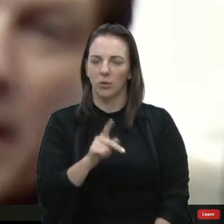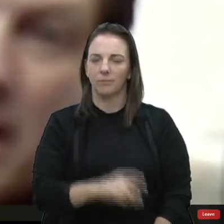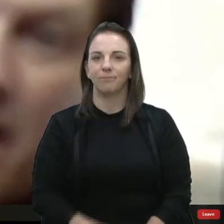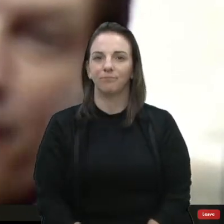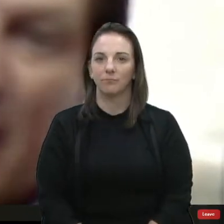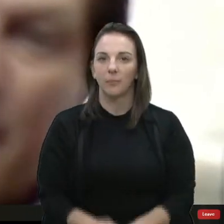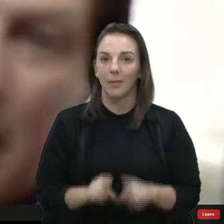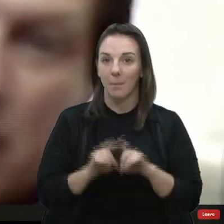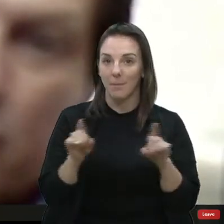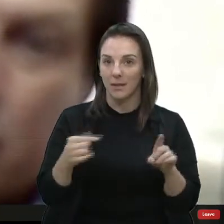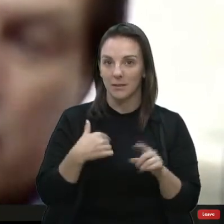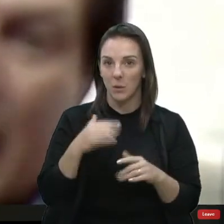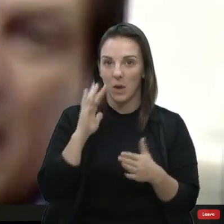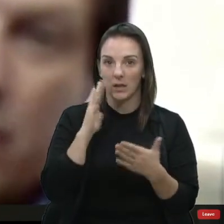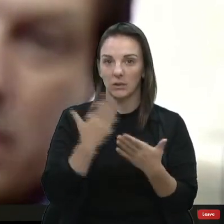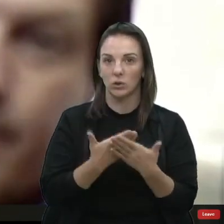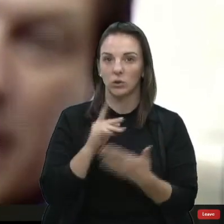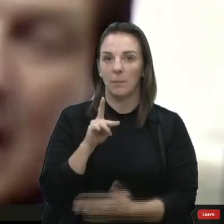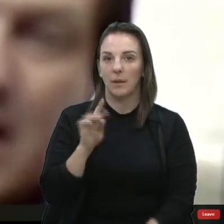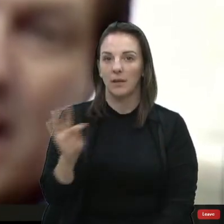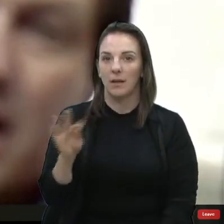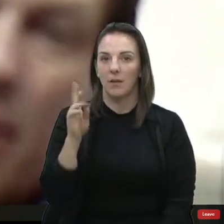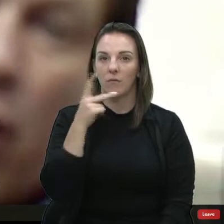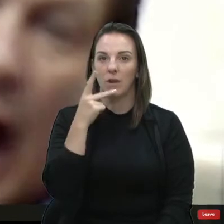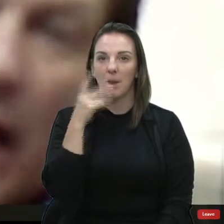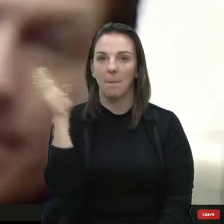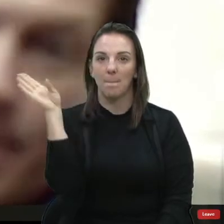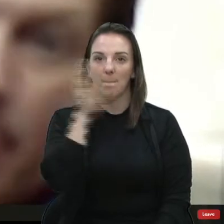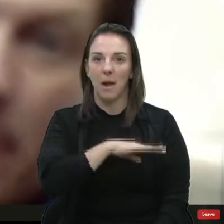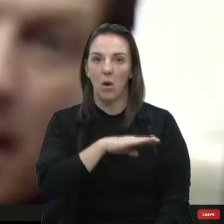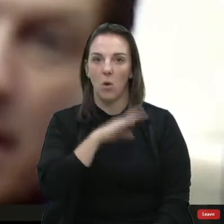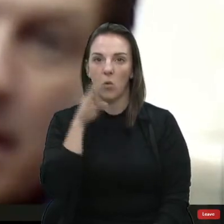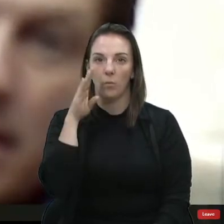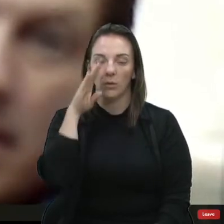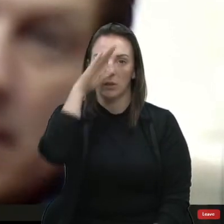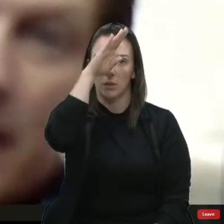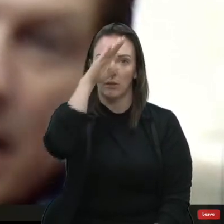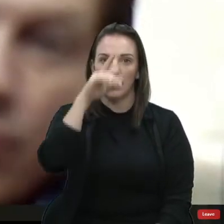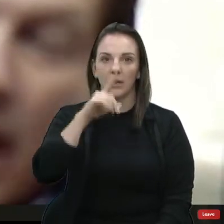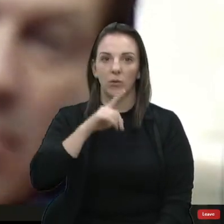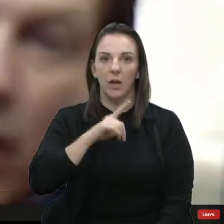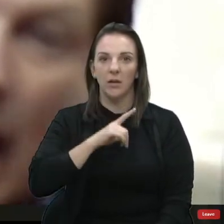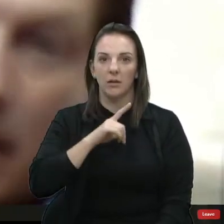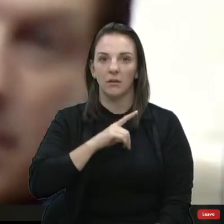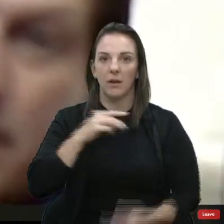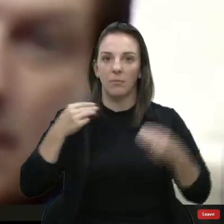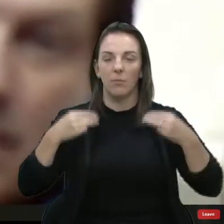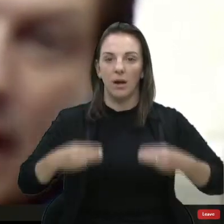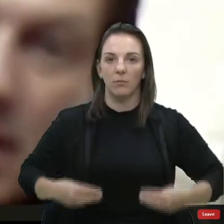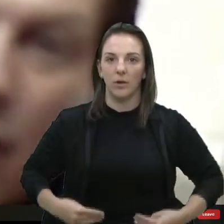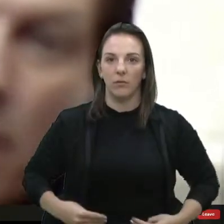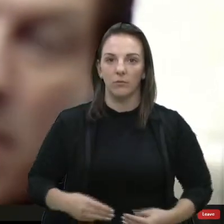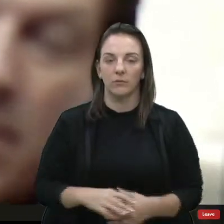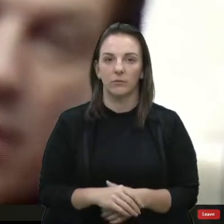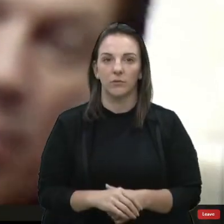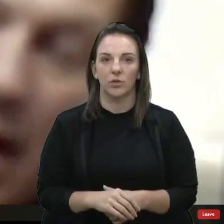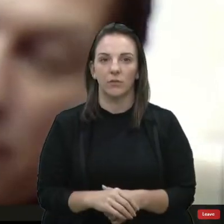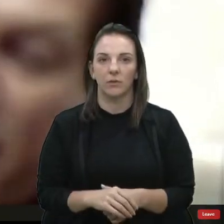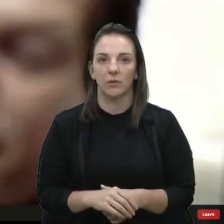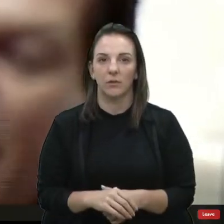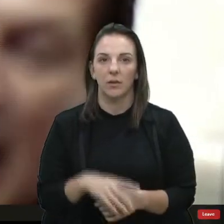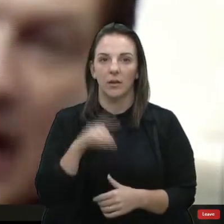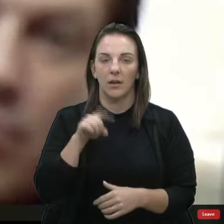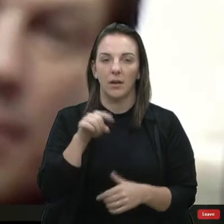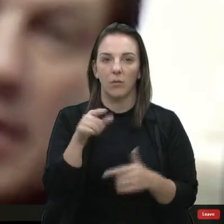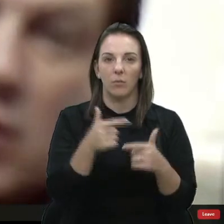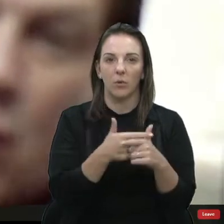para o PT falar mal do Bolsonaro, ele teria que ter moral. Ele não tem moral. Esse que é o problema. Como é que você